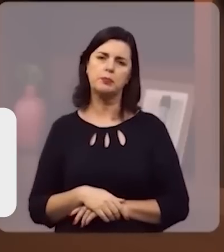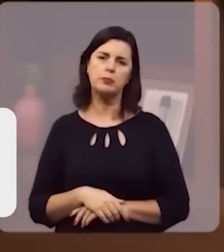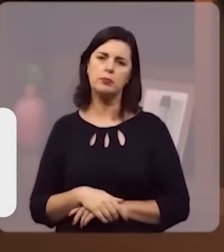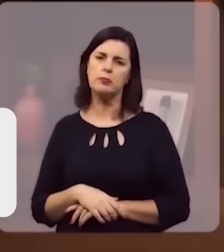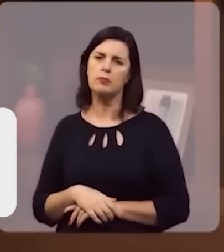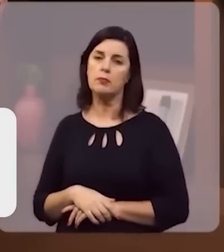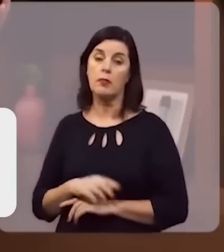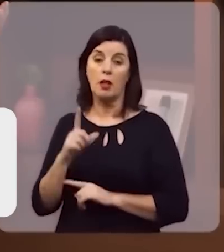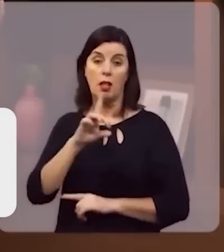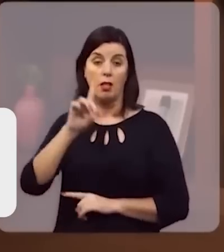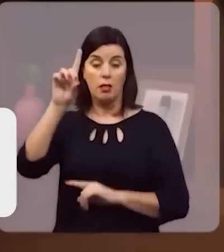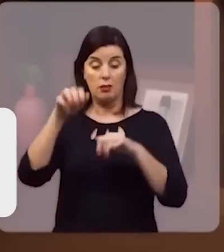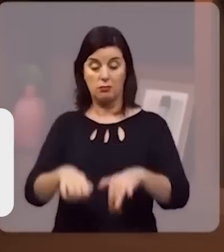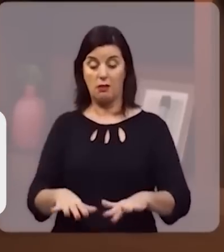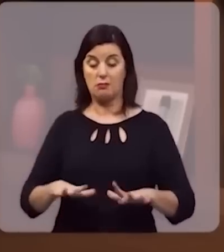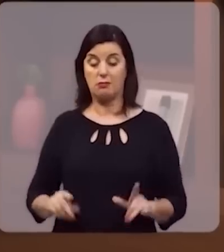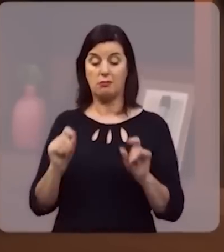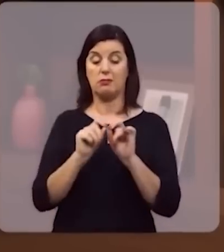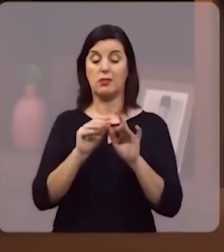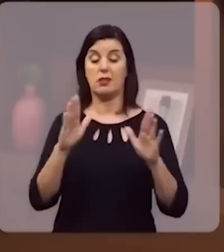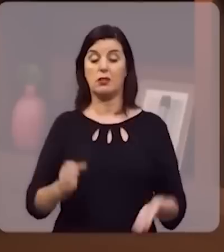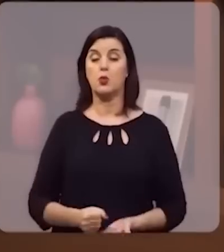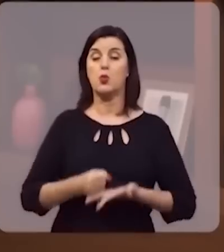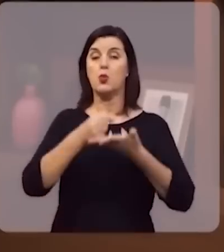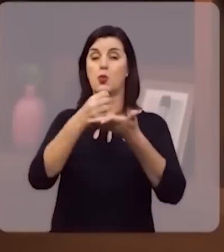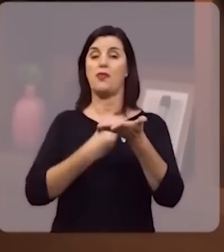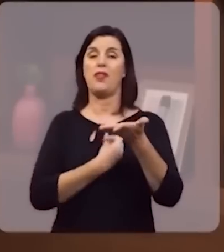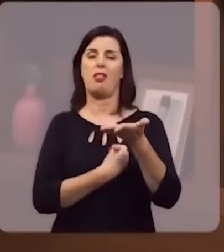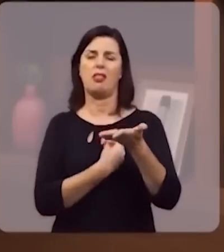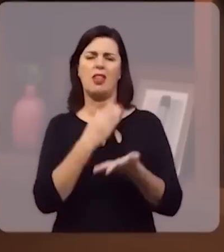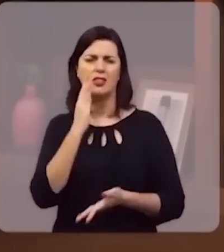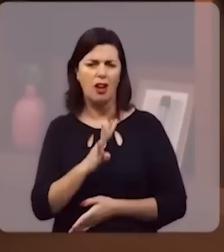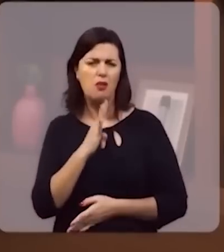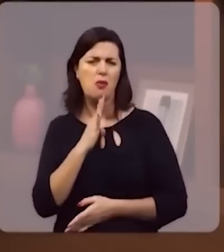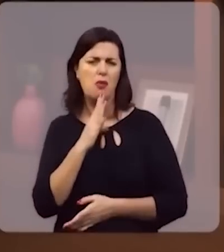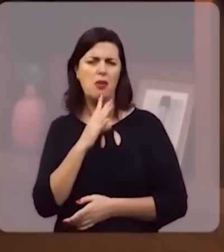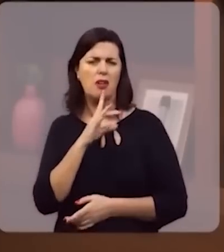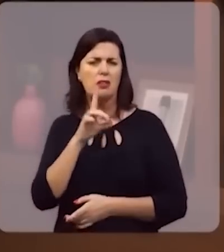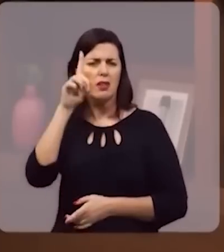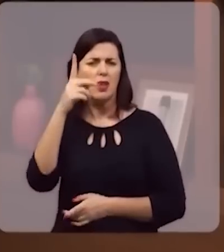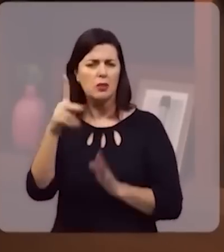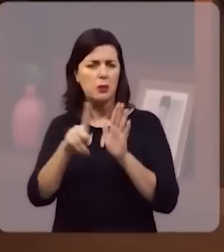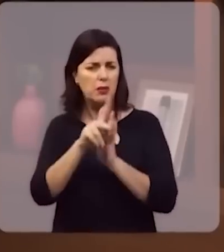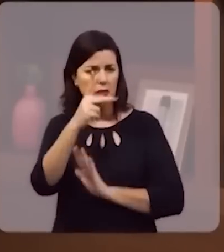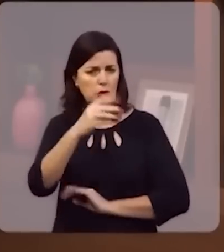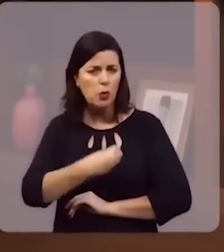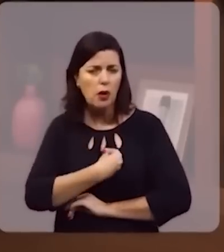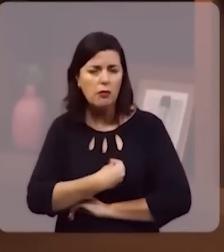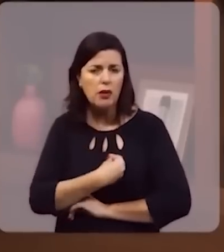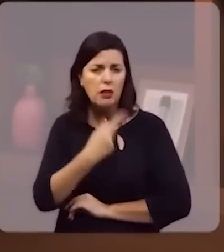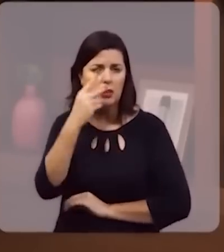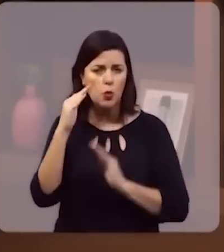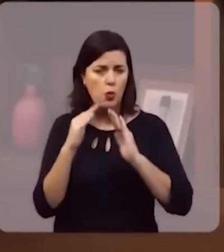Esse Deus majestoso, criador e sustentador da vida, você já o reconhece como Deus da sua vida, da